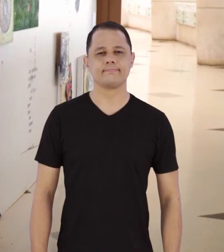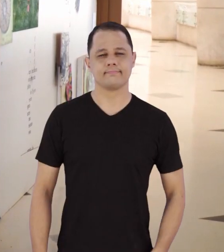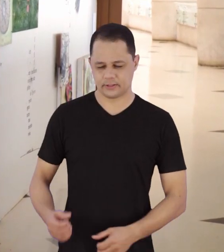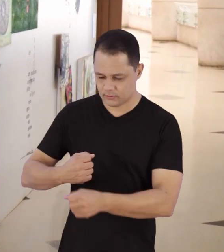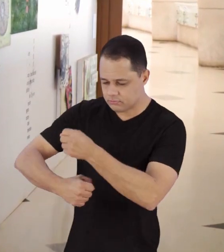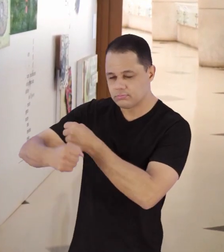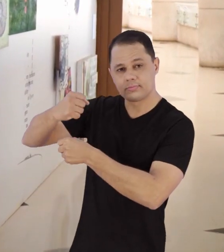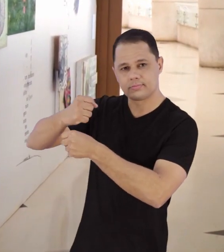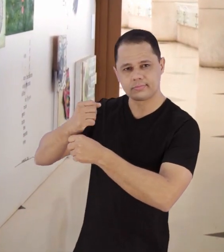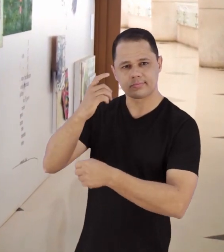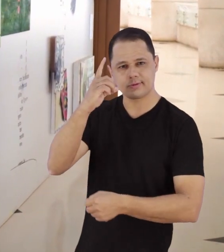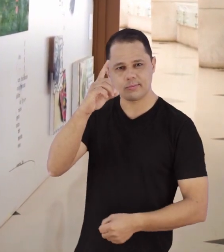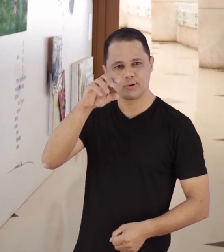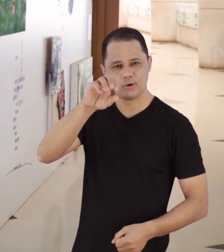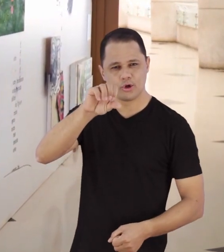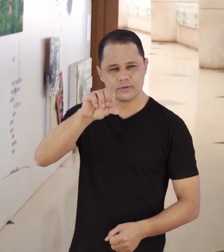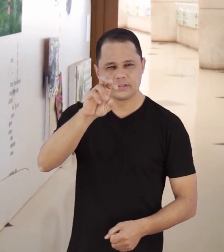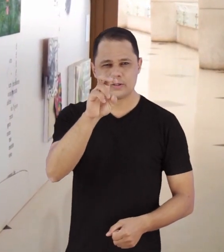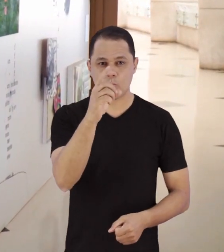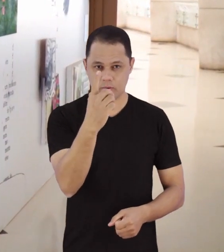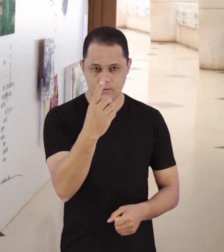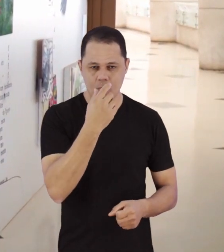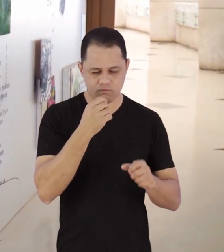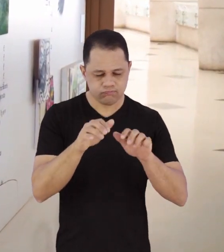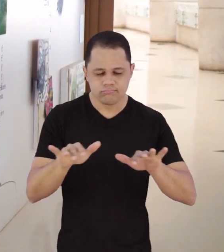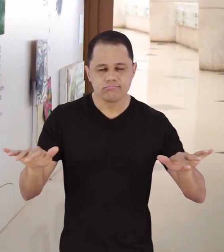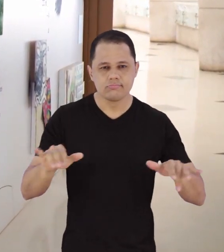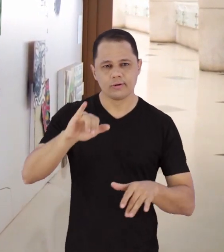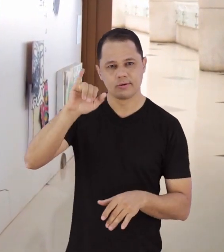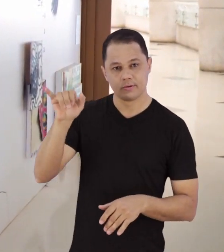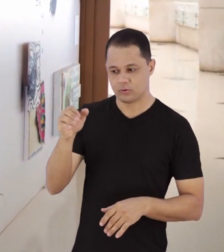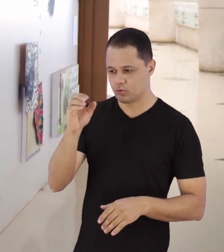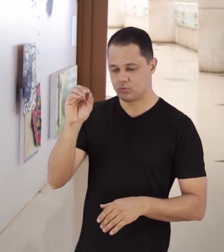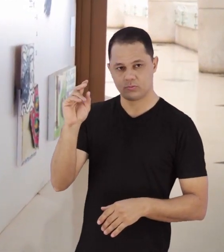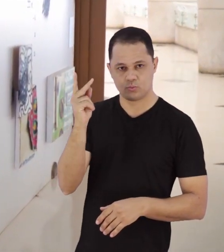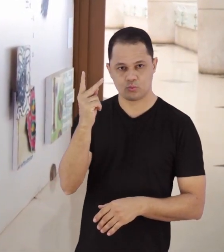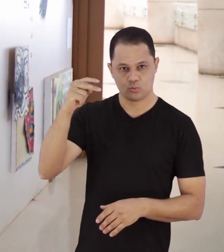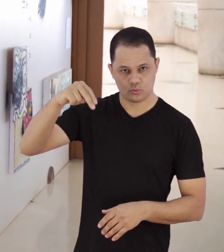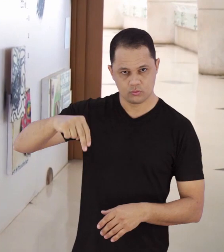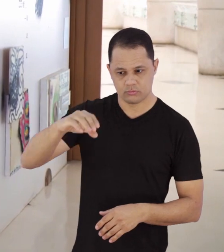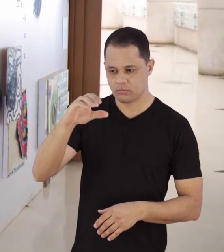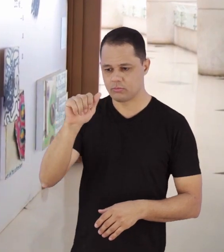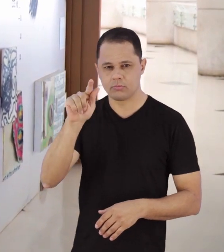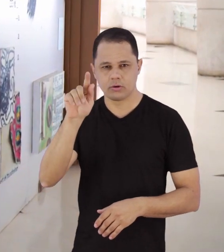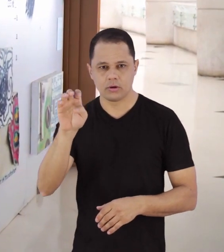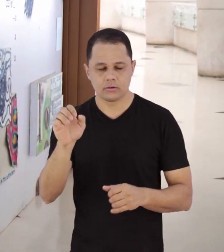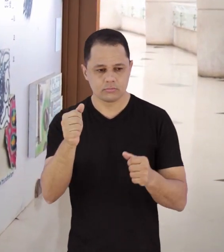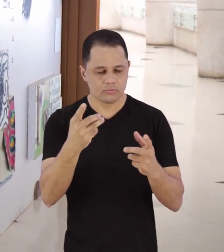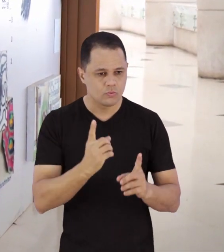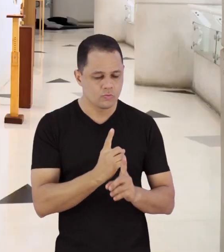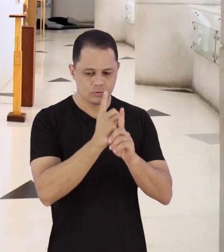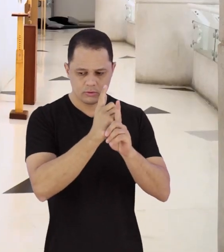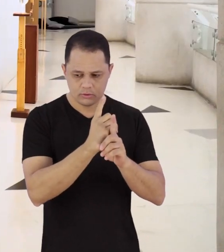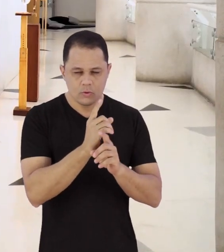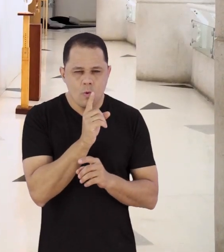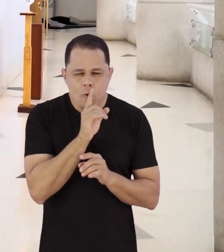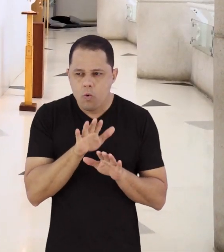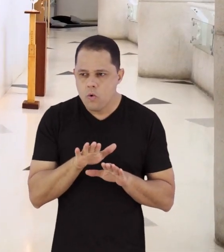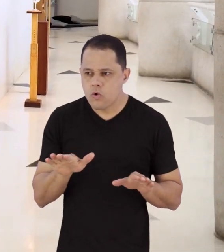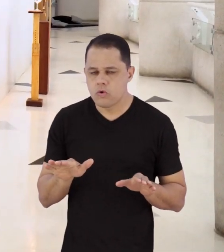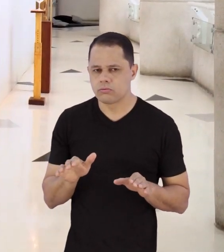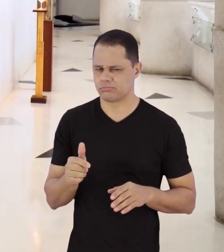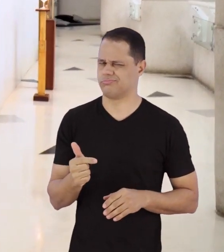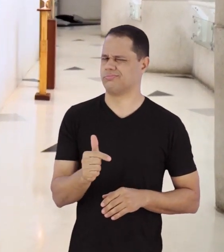Em 1951, o músico John Cage constatou que o silêncio não existe. Ele entrou em uma câmera